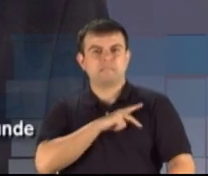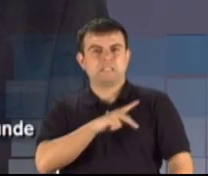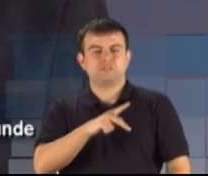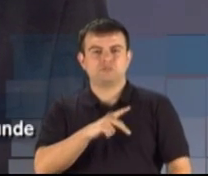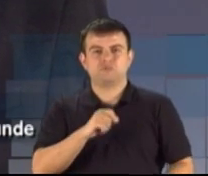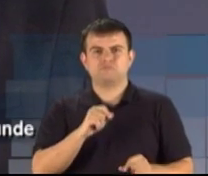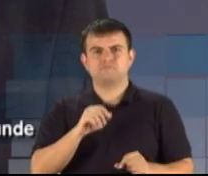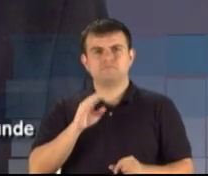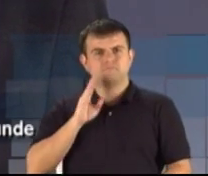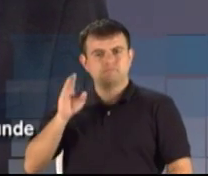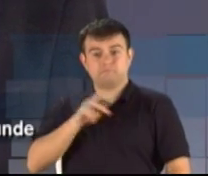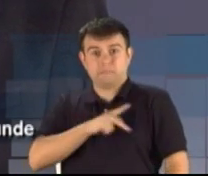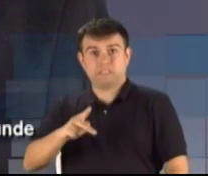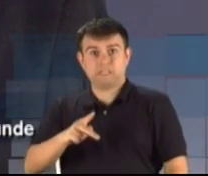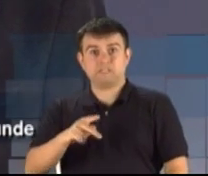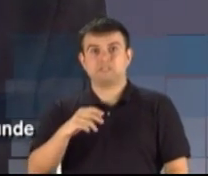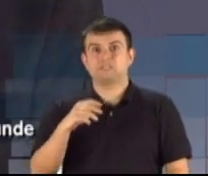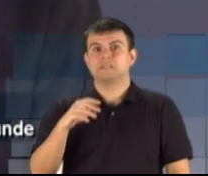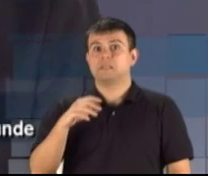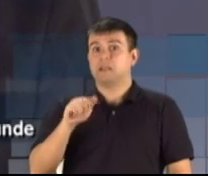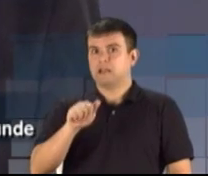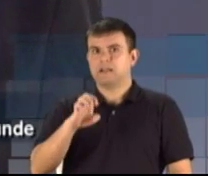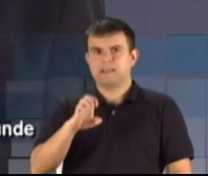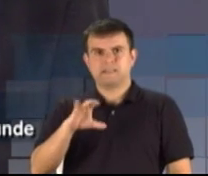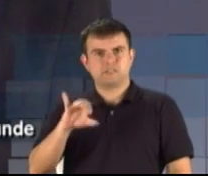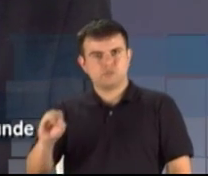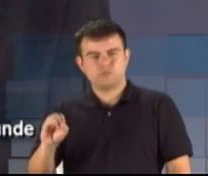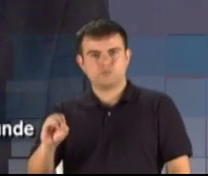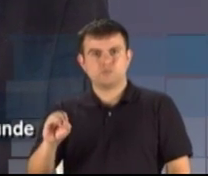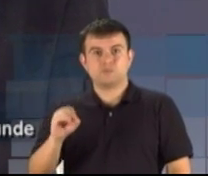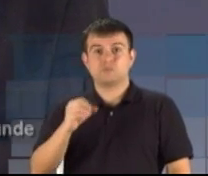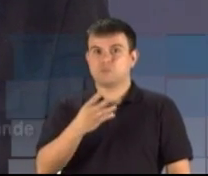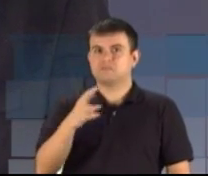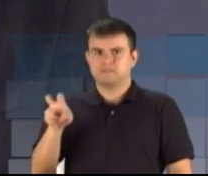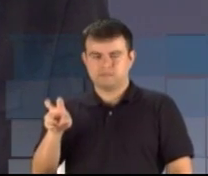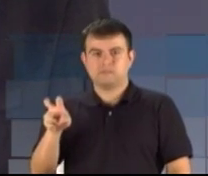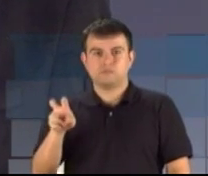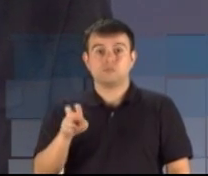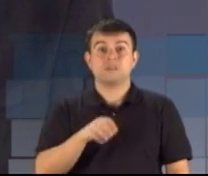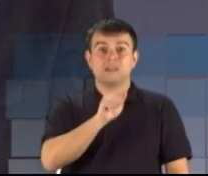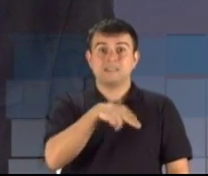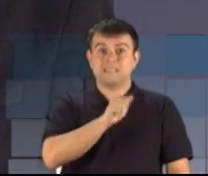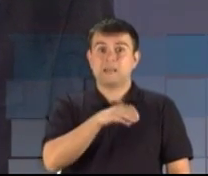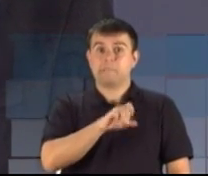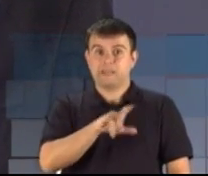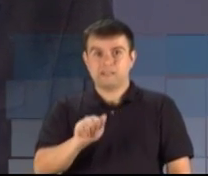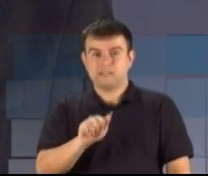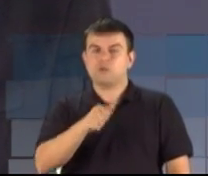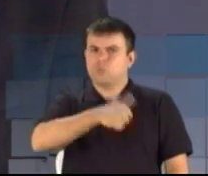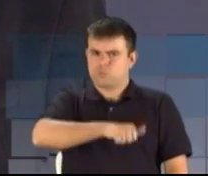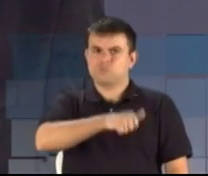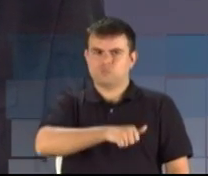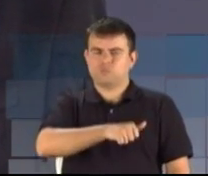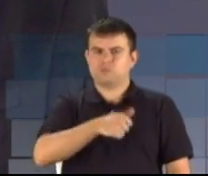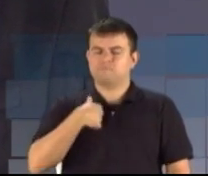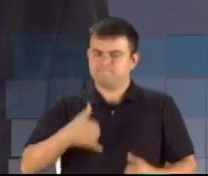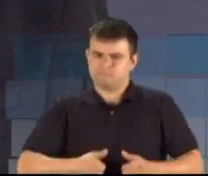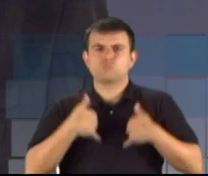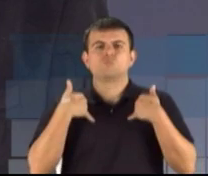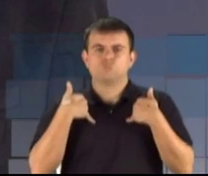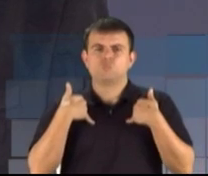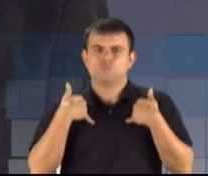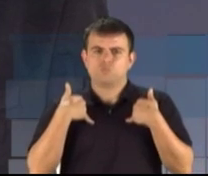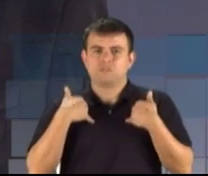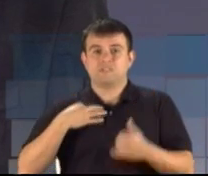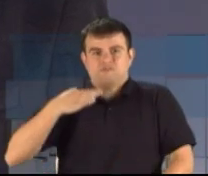PSTB. Ana Amélia, 11, que é a minha candidata, qual eu sou. E tenho muito orgulho de ser o